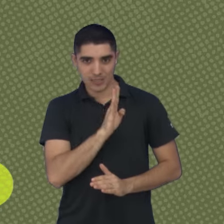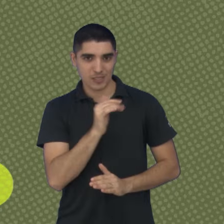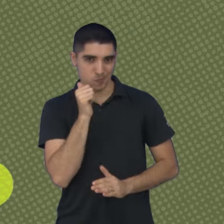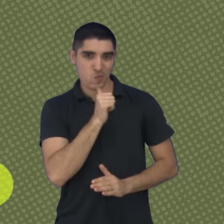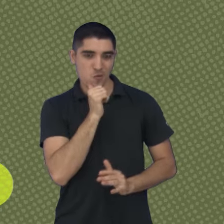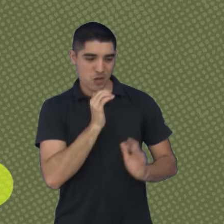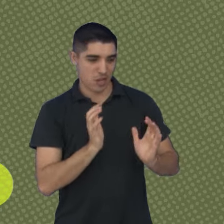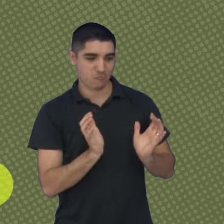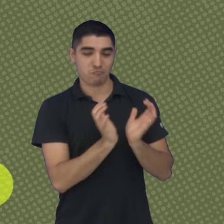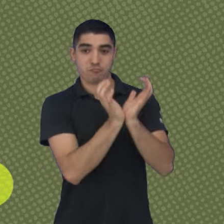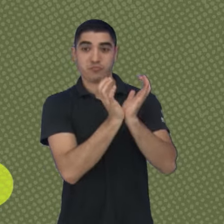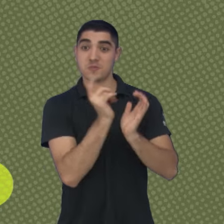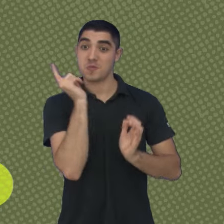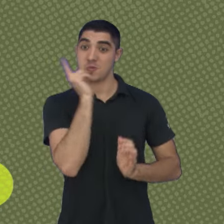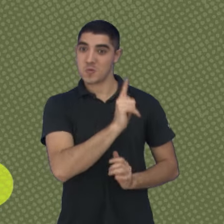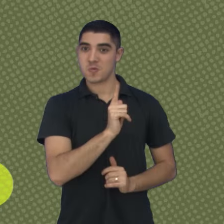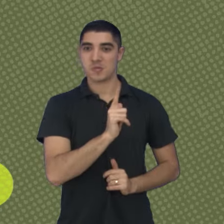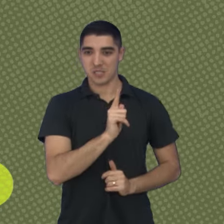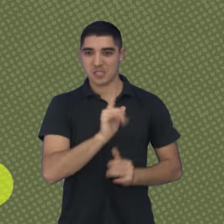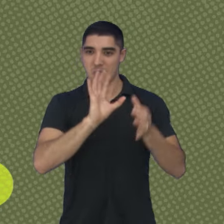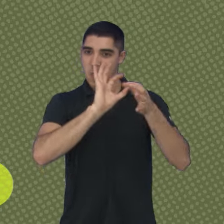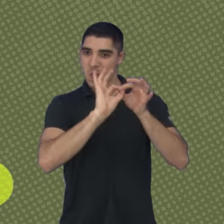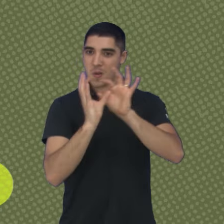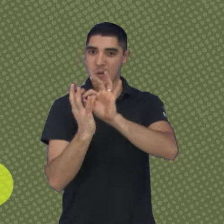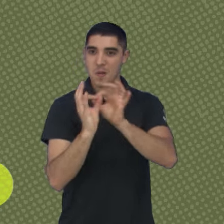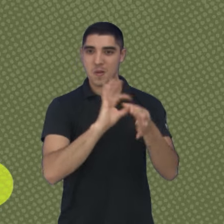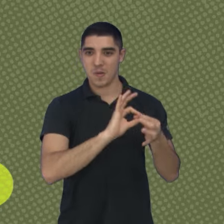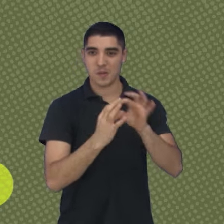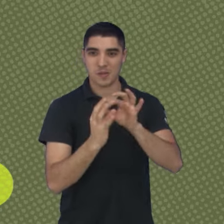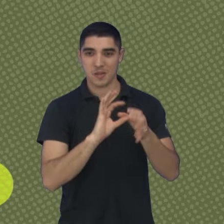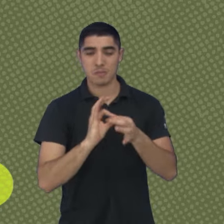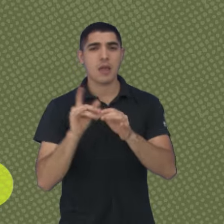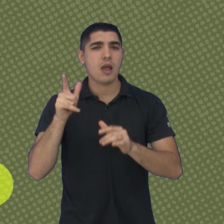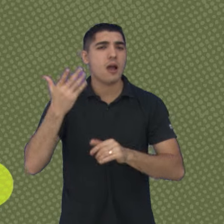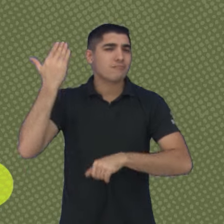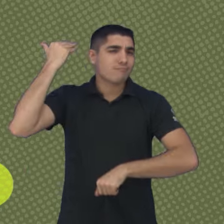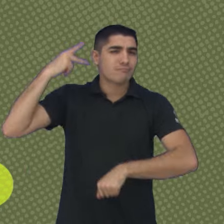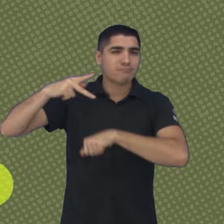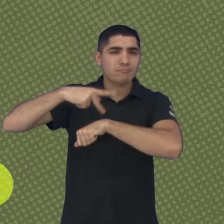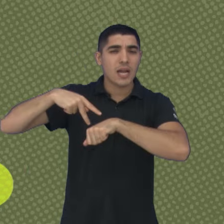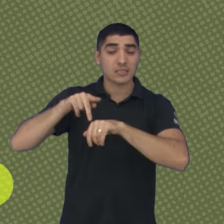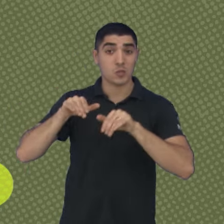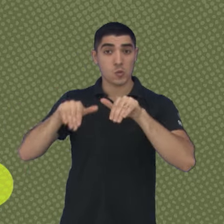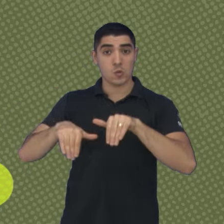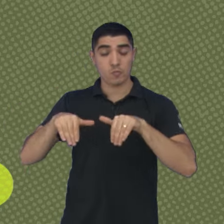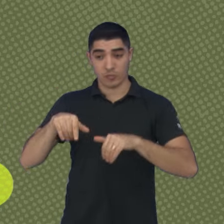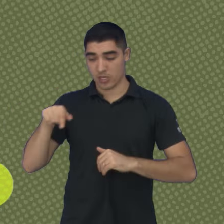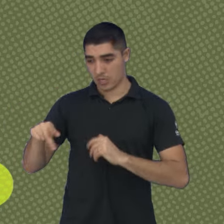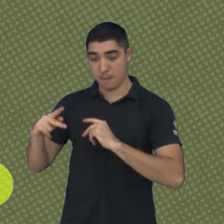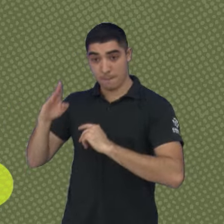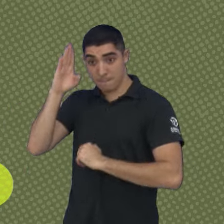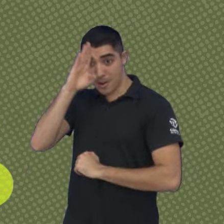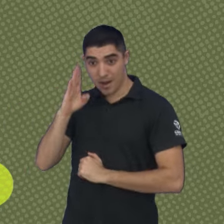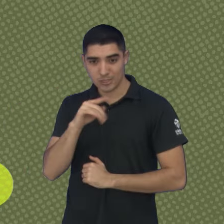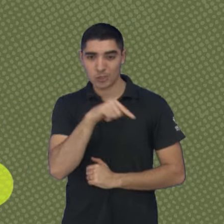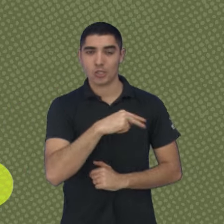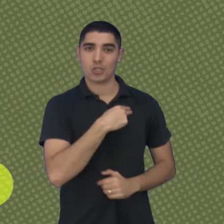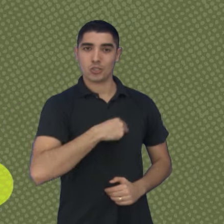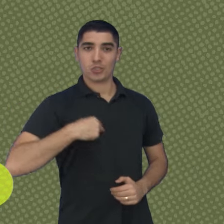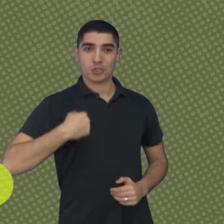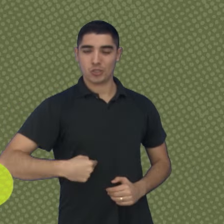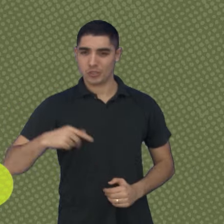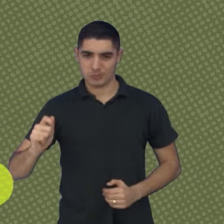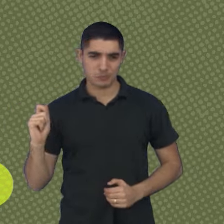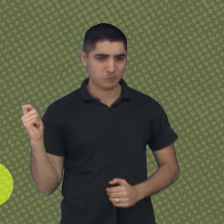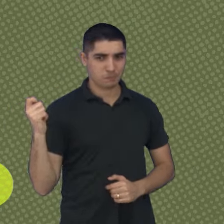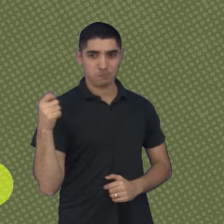O evento homenageará as atletas que fizeram história na Austrália ao bater a China na final por 96 a 87